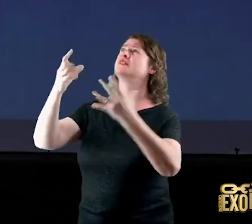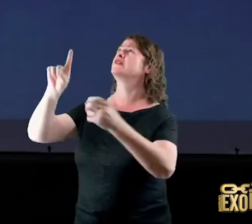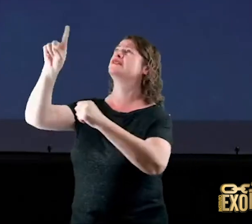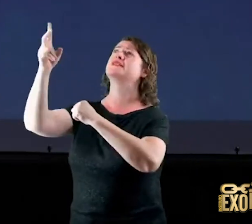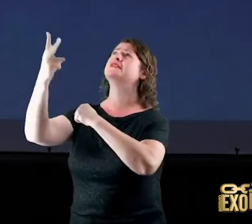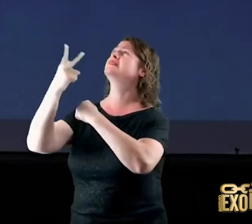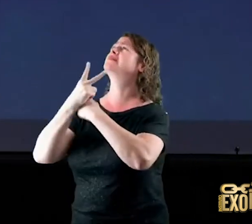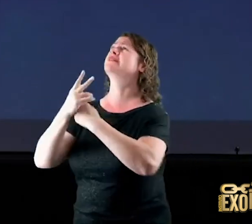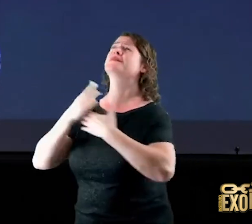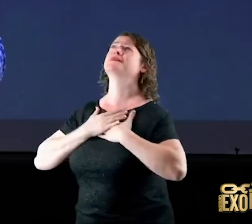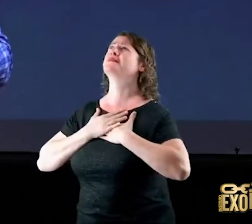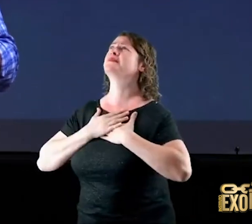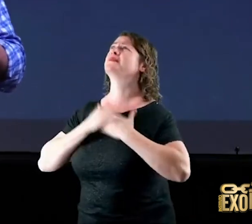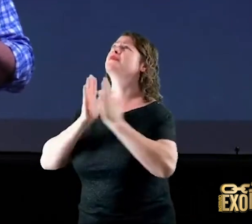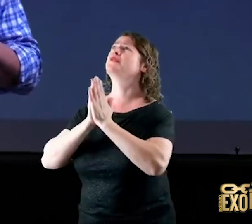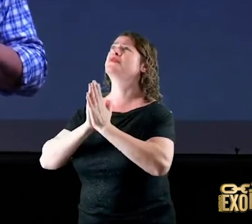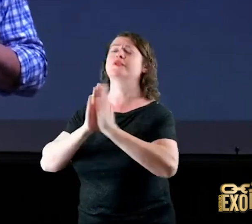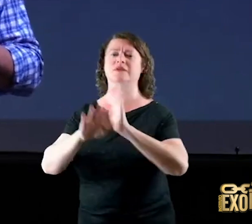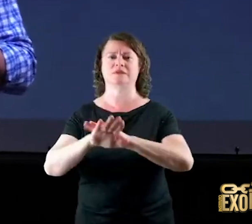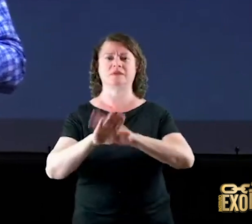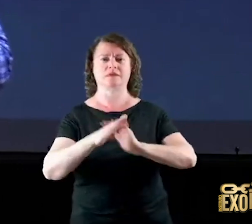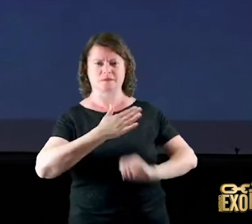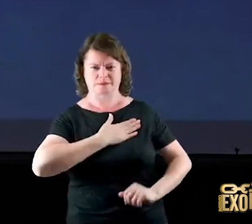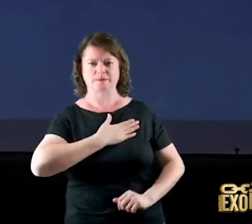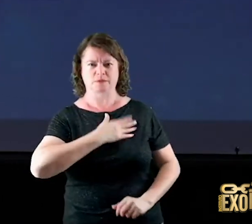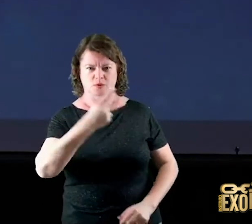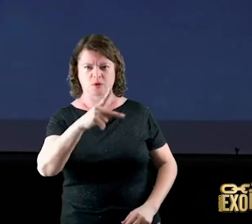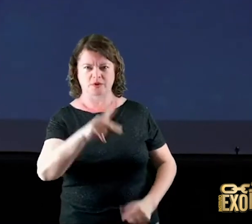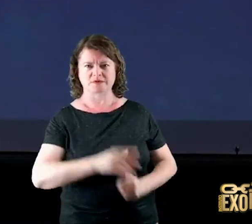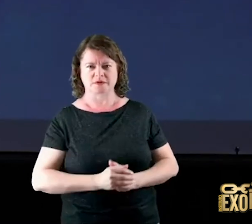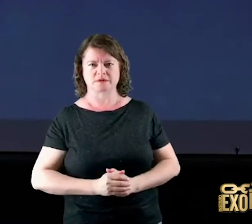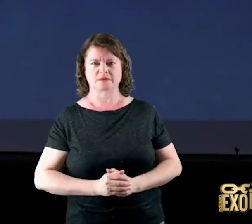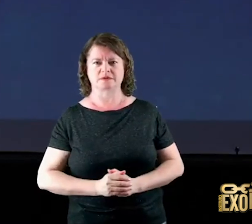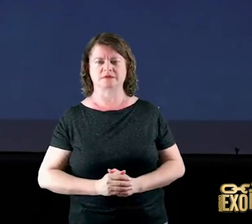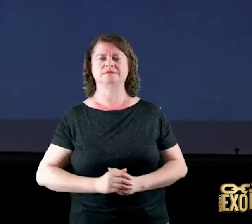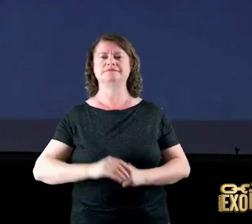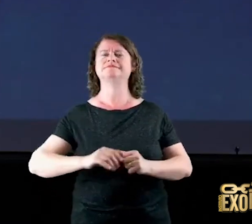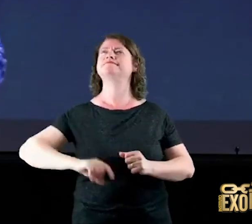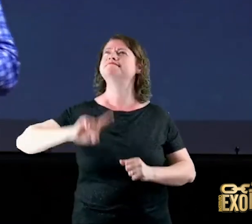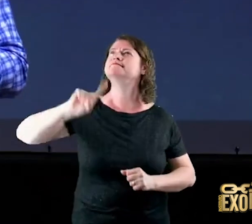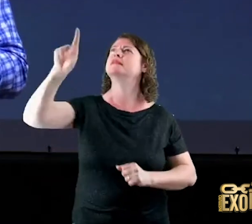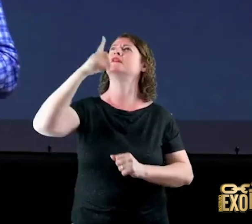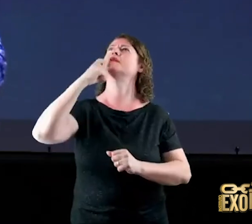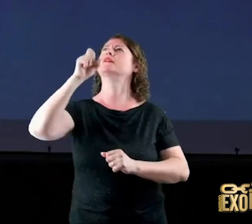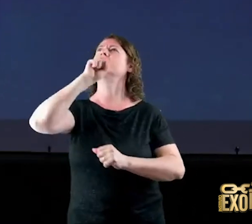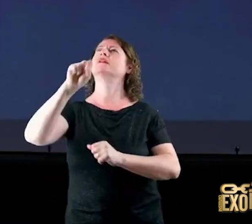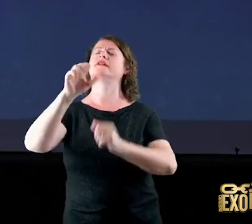no tempo da angonia coloca a tua mão no teu coração Deus e Pai querido